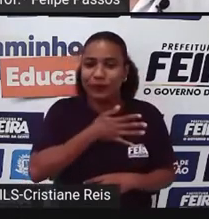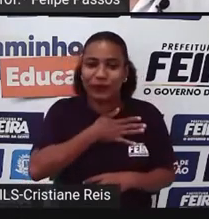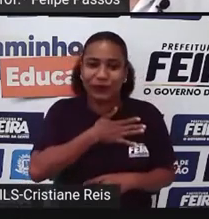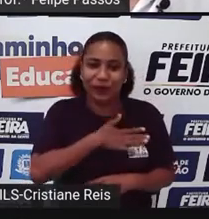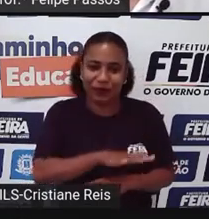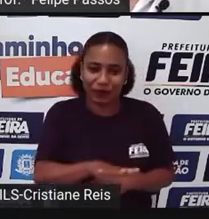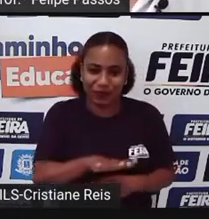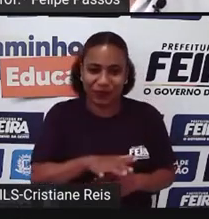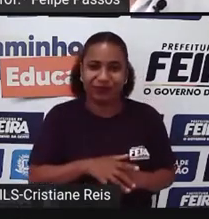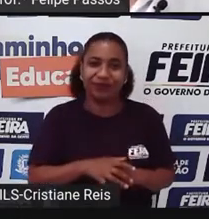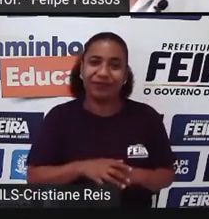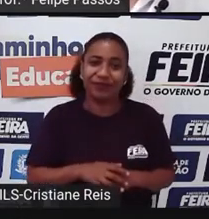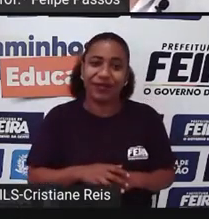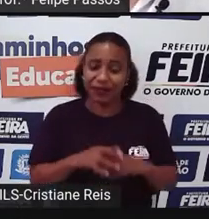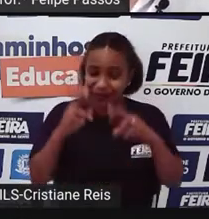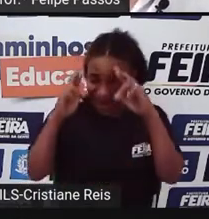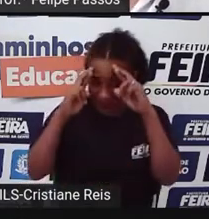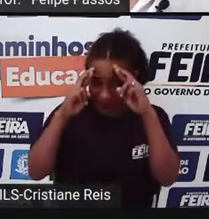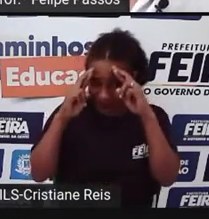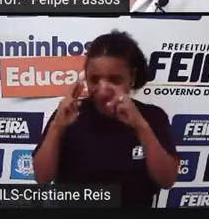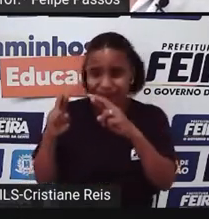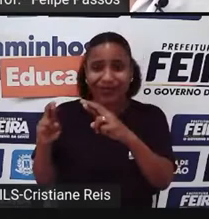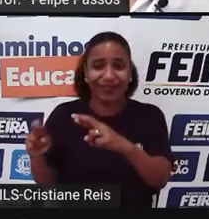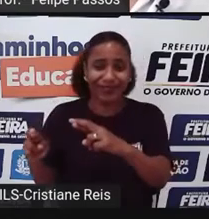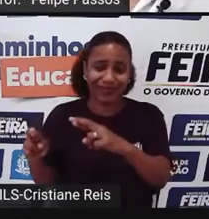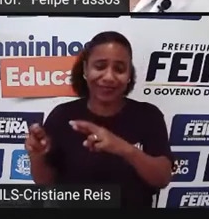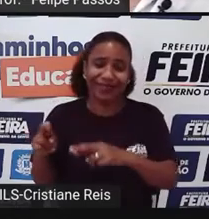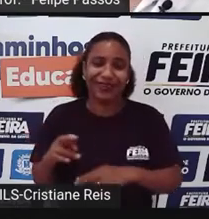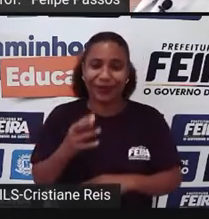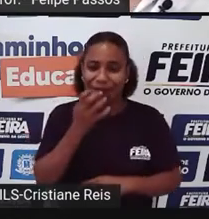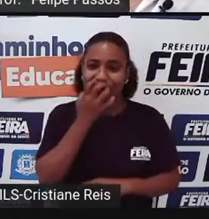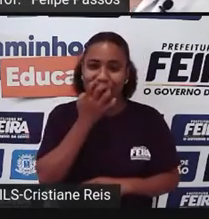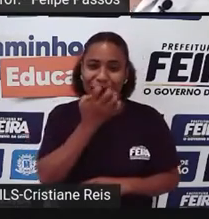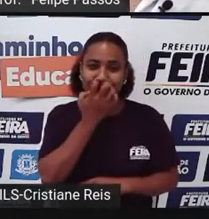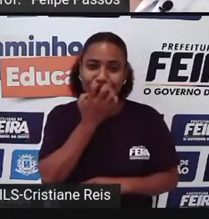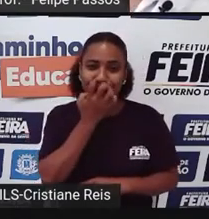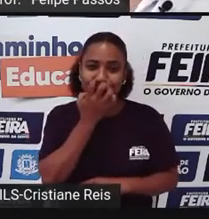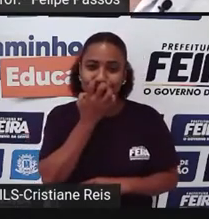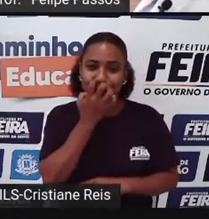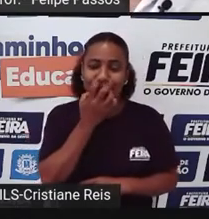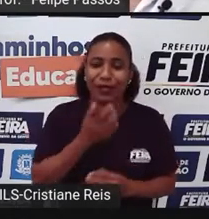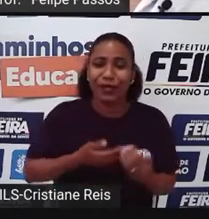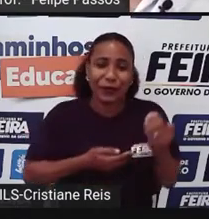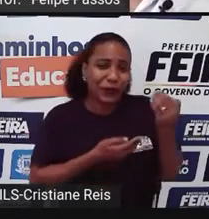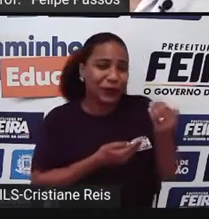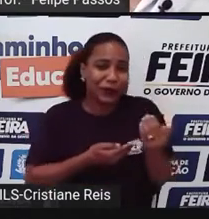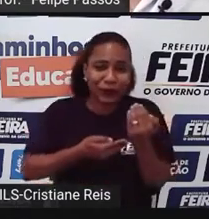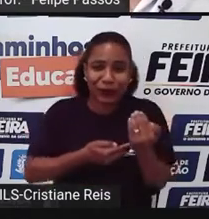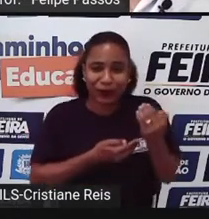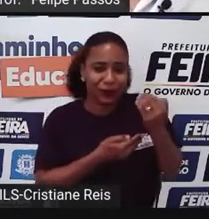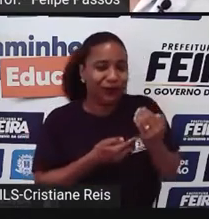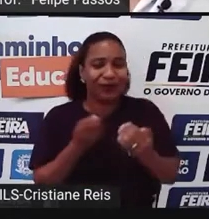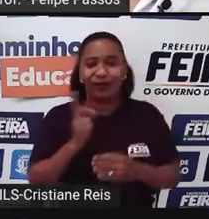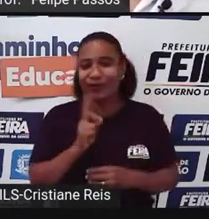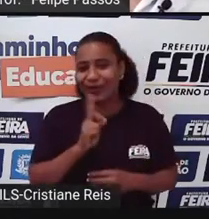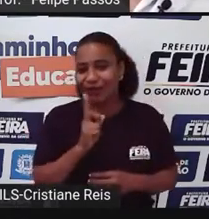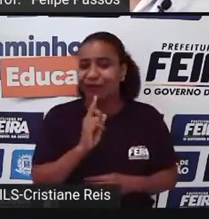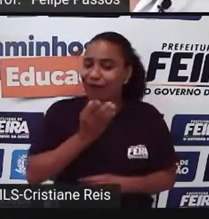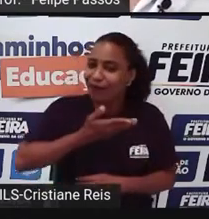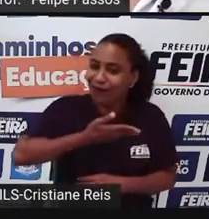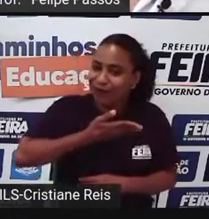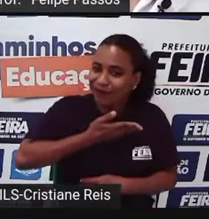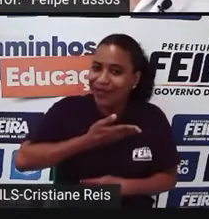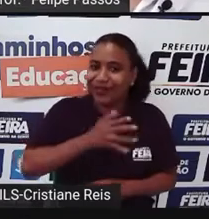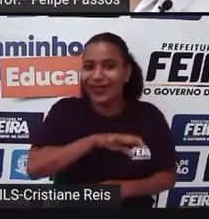respeito pelo animal E olhar ele como um animal Ele não é uma criança Ele não é um ser humano Mas ele é um amigo Ele é um animal